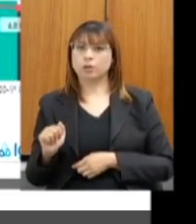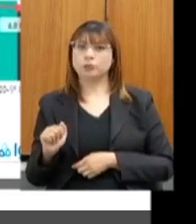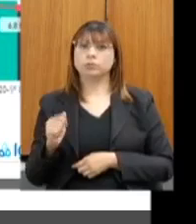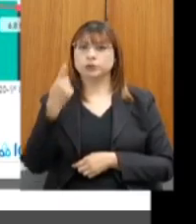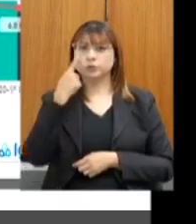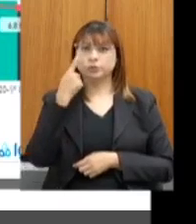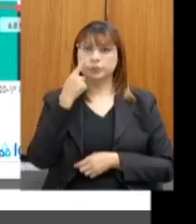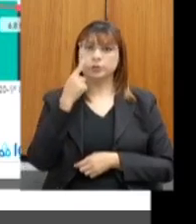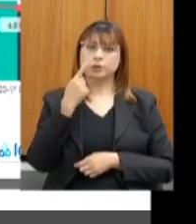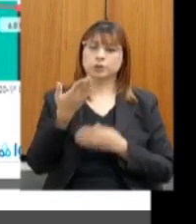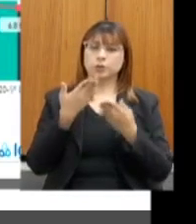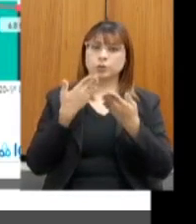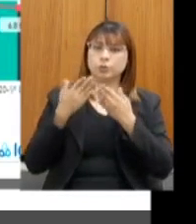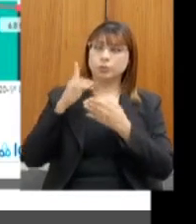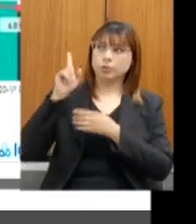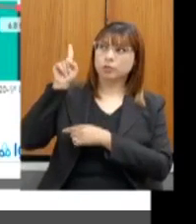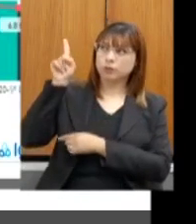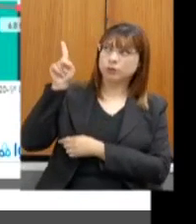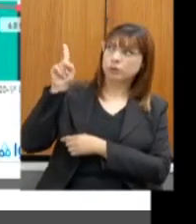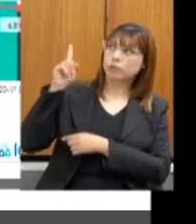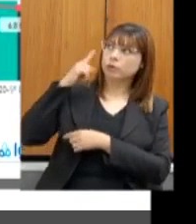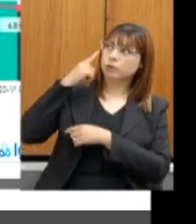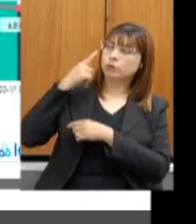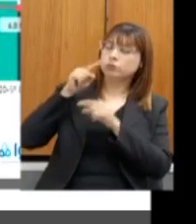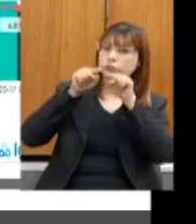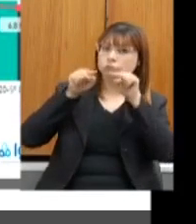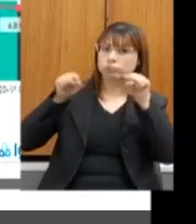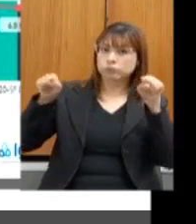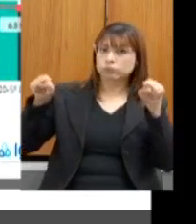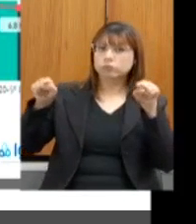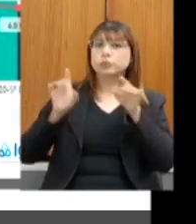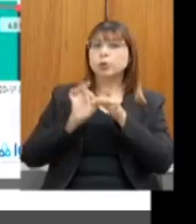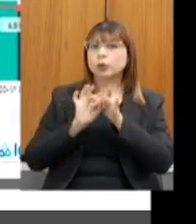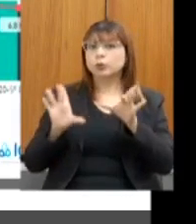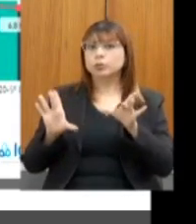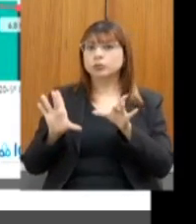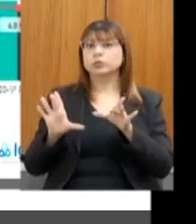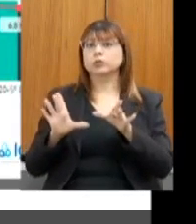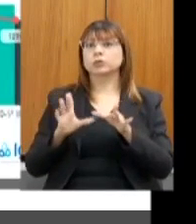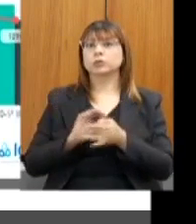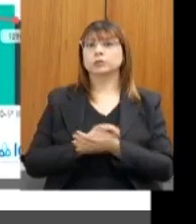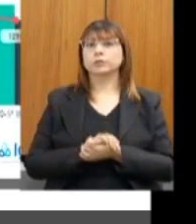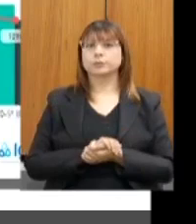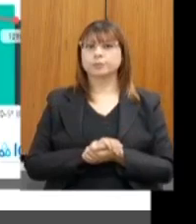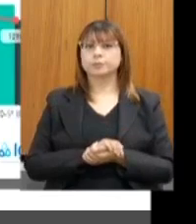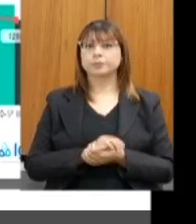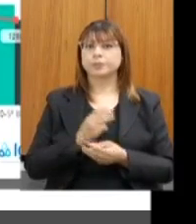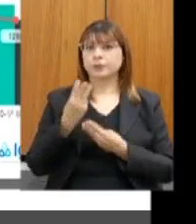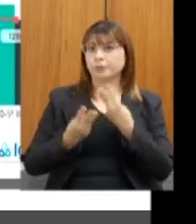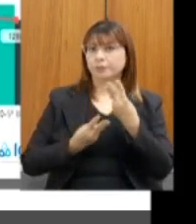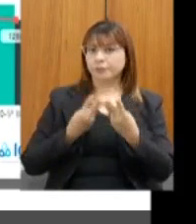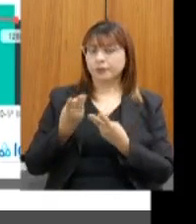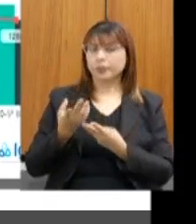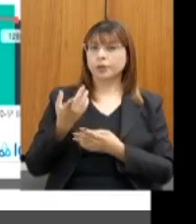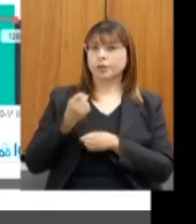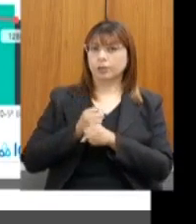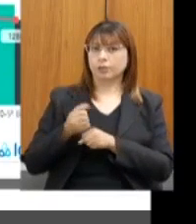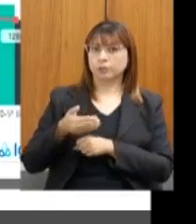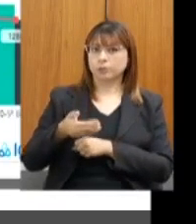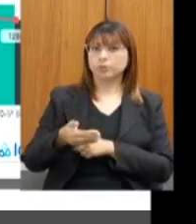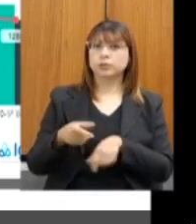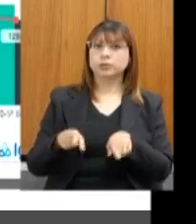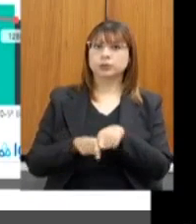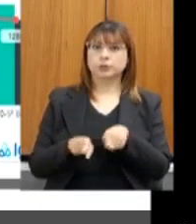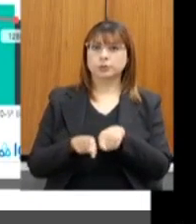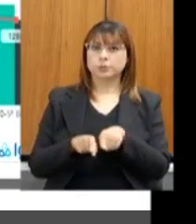Aqui em cada um dos bimestres desse ano, por favor. A produtividade do licenciamento